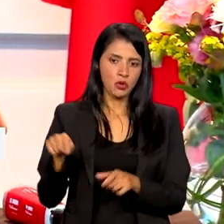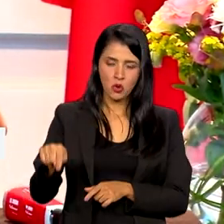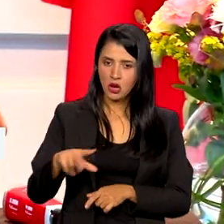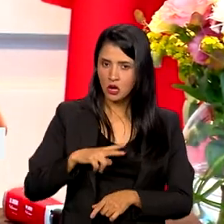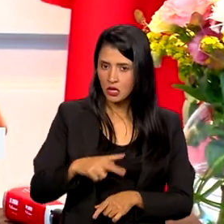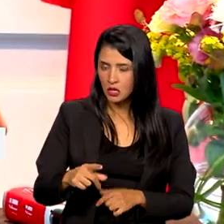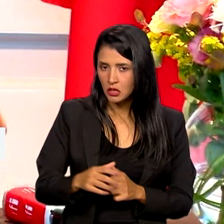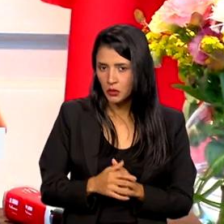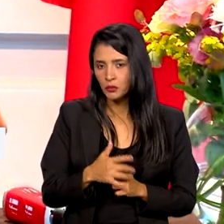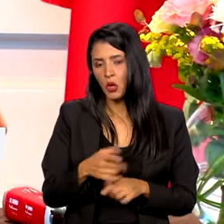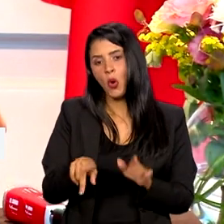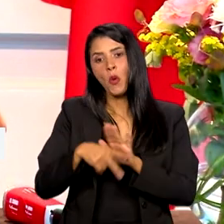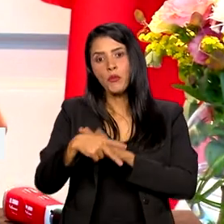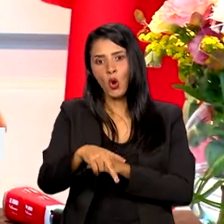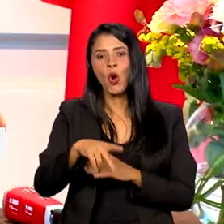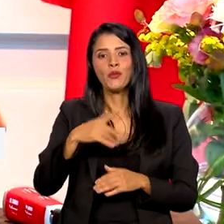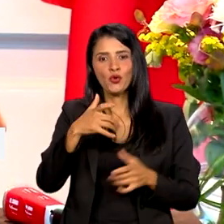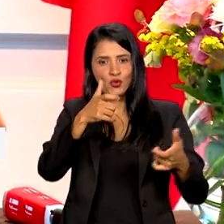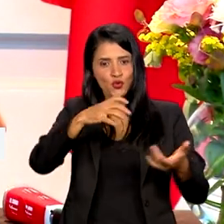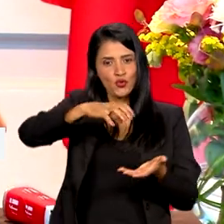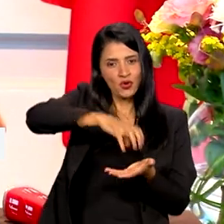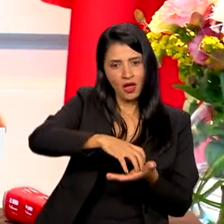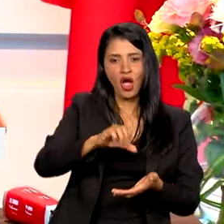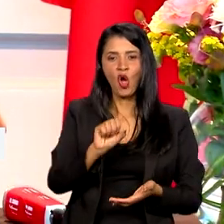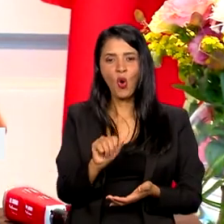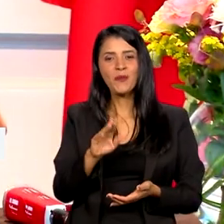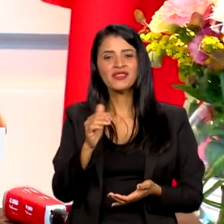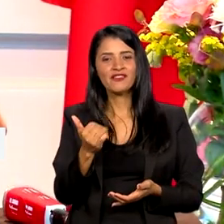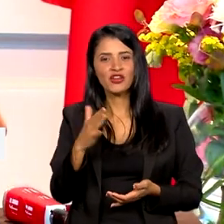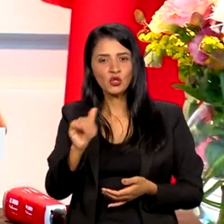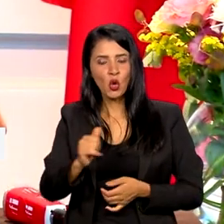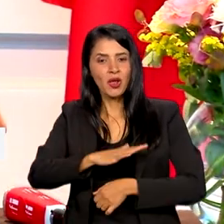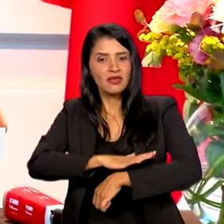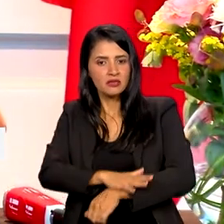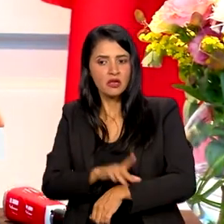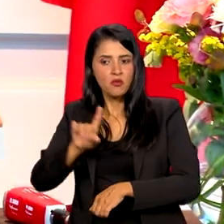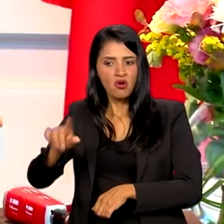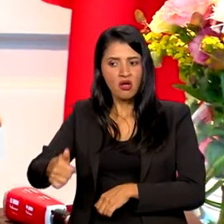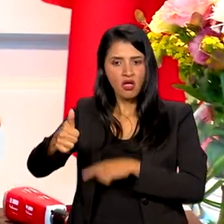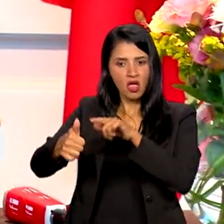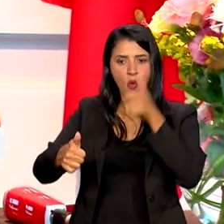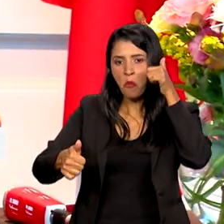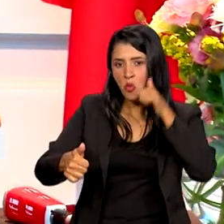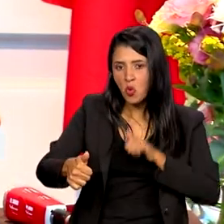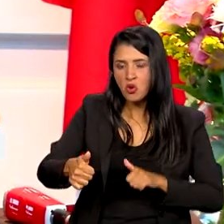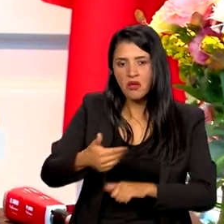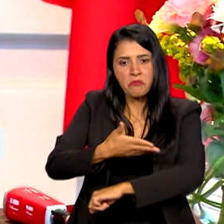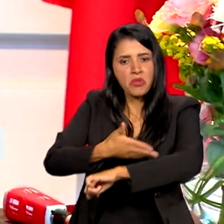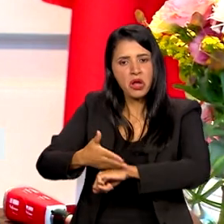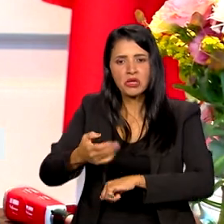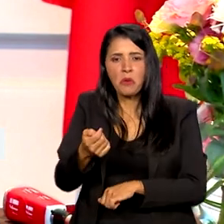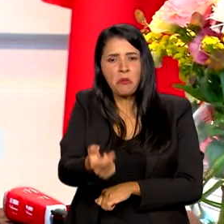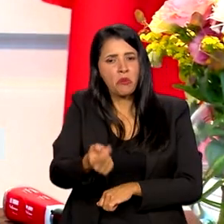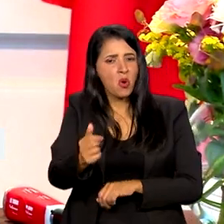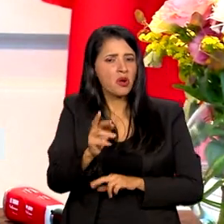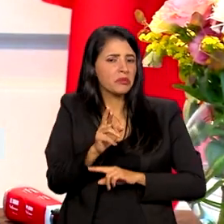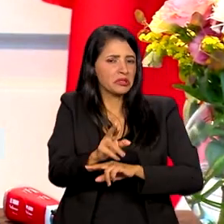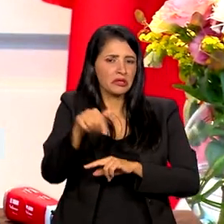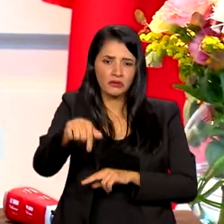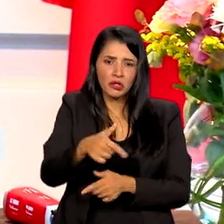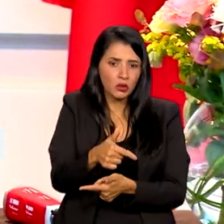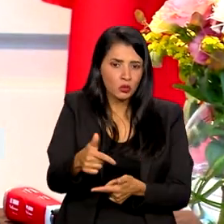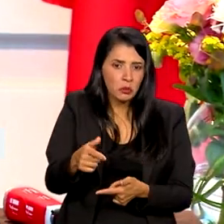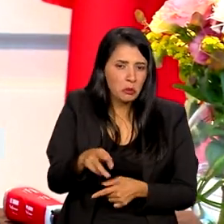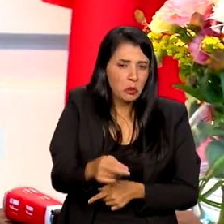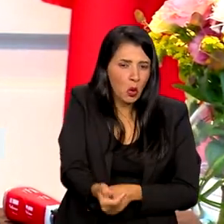próprio observatório do racismo é comandado por uma mulher branca, com pouca representatividade até em termos da própria vida. Sim.